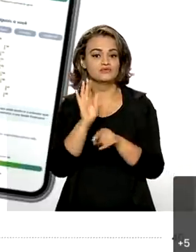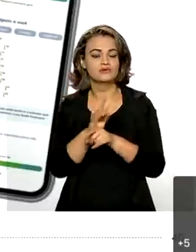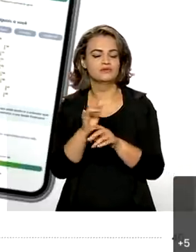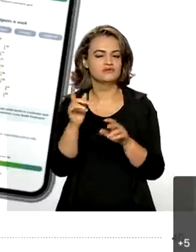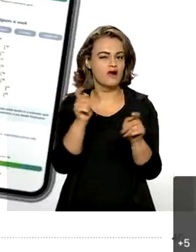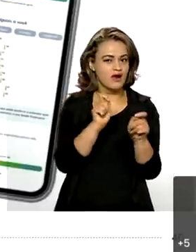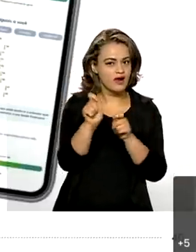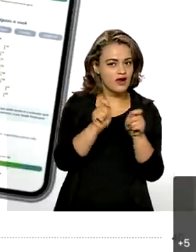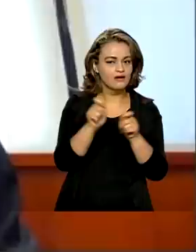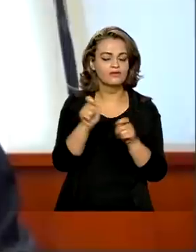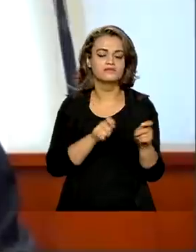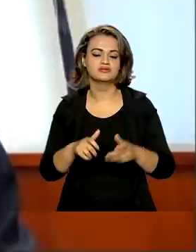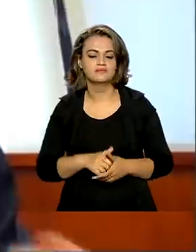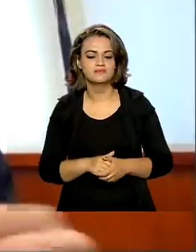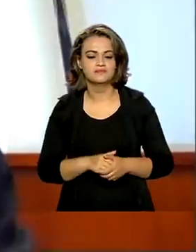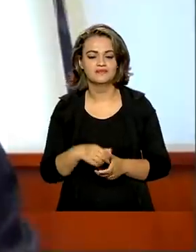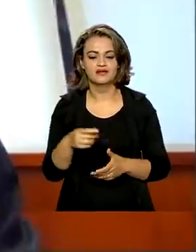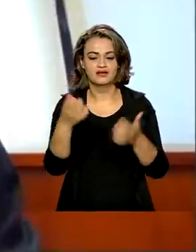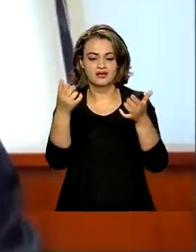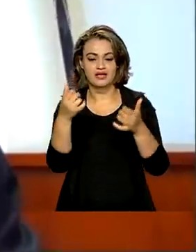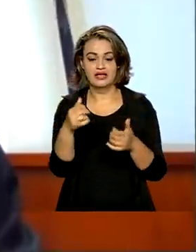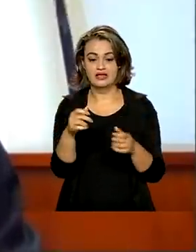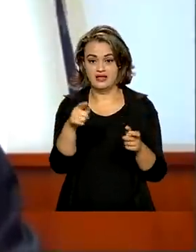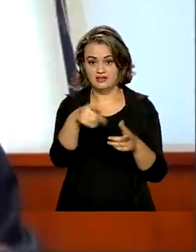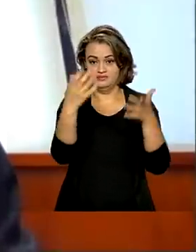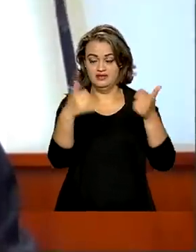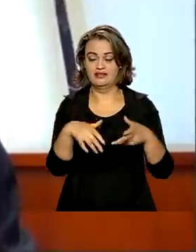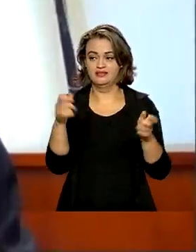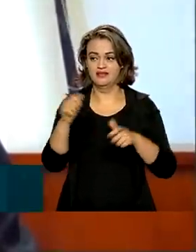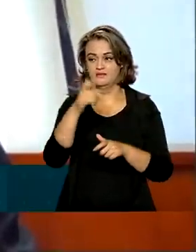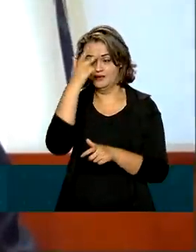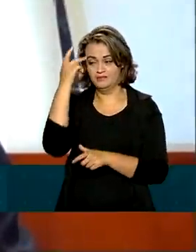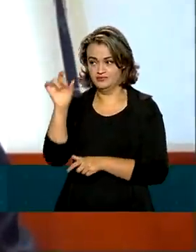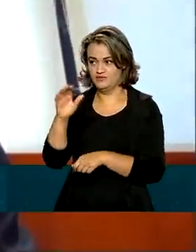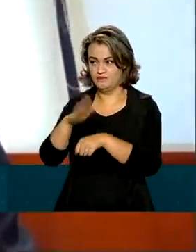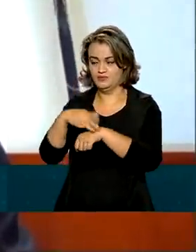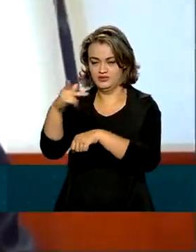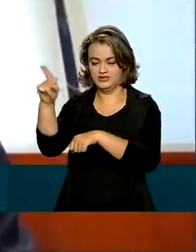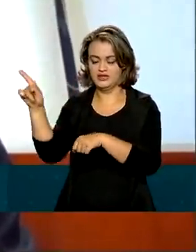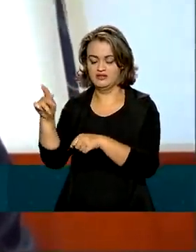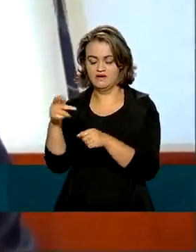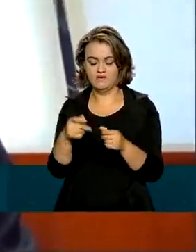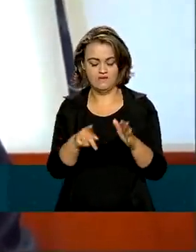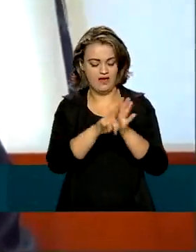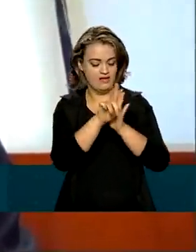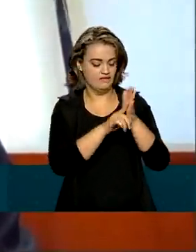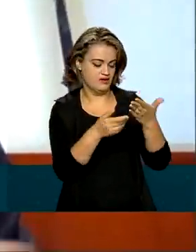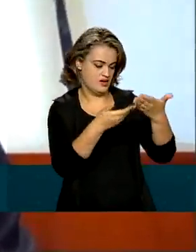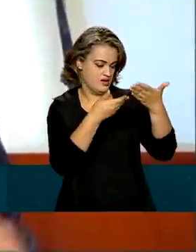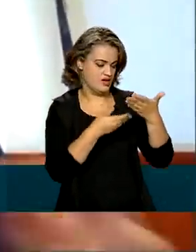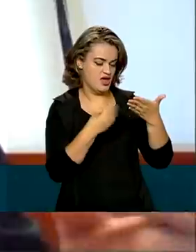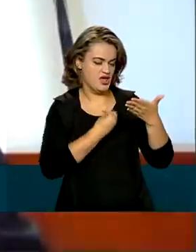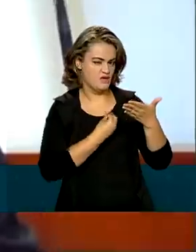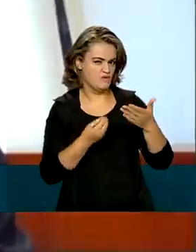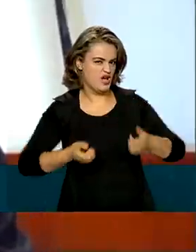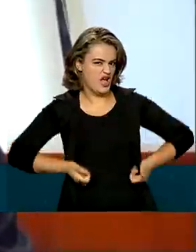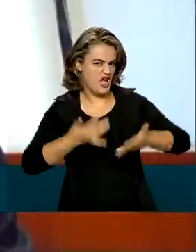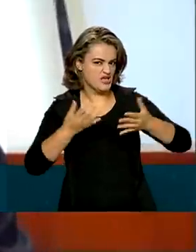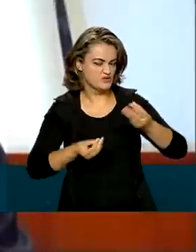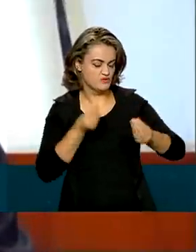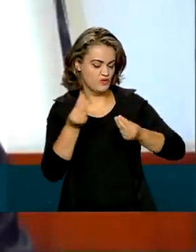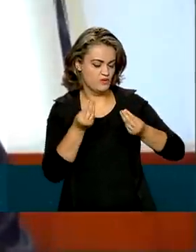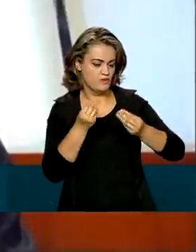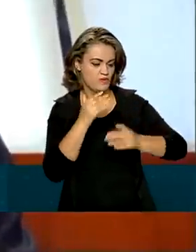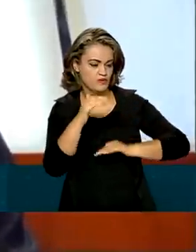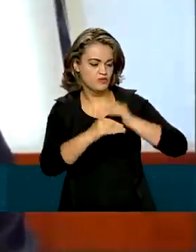brasileiro com as finanças. Vai permitir aos próprios cidadãos realizar um diagnóstico de sua situação financeira pessoal e acompanhar a